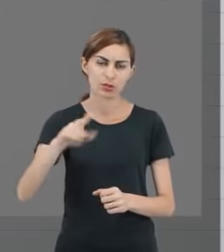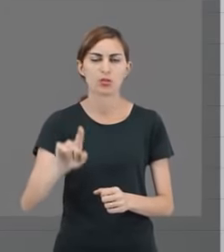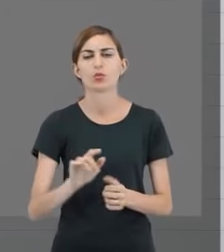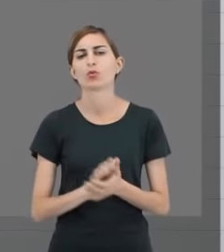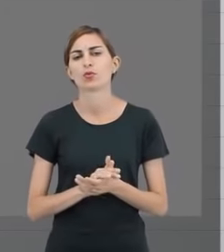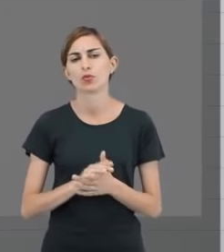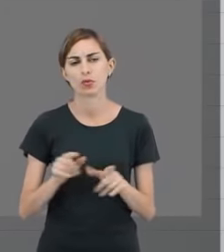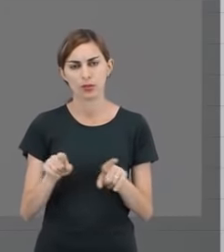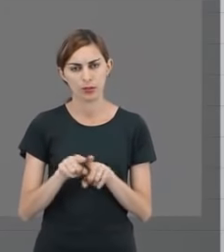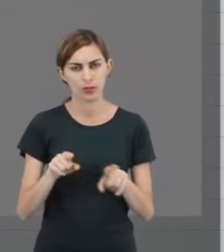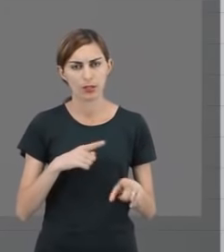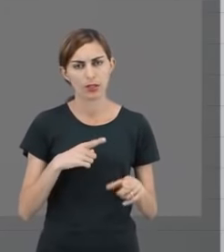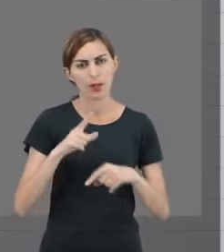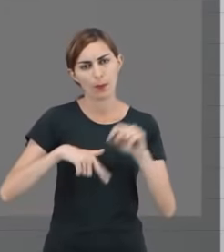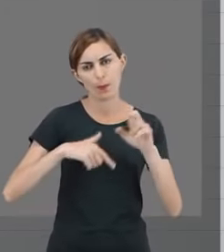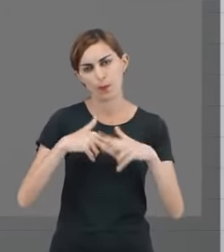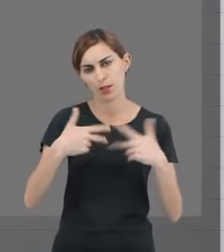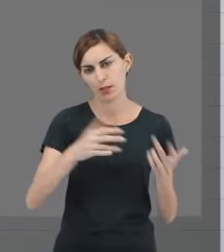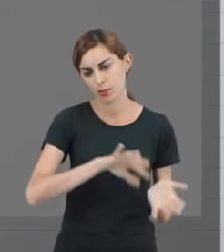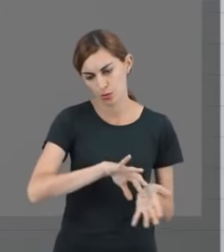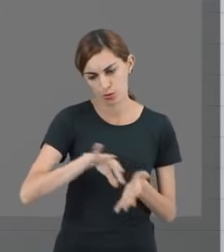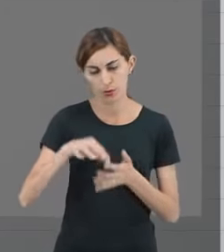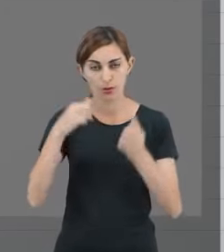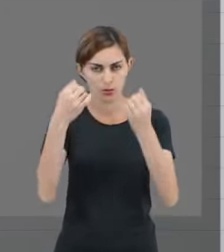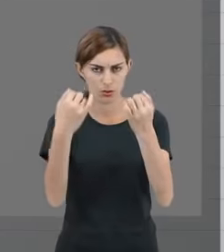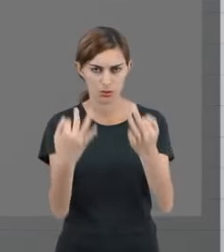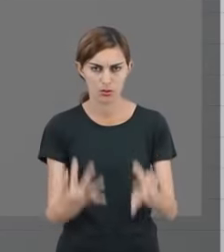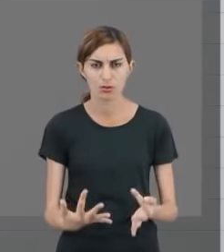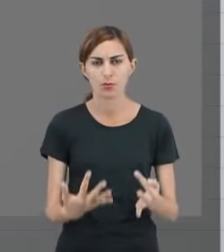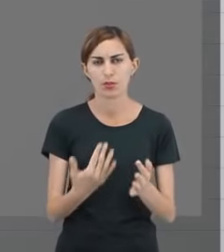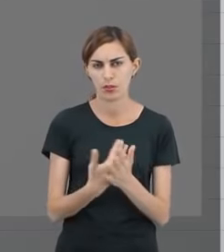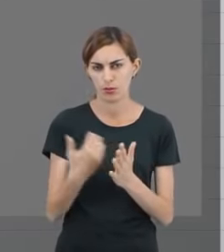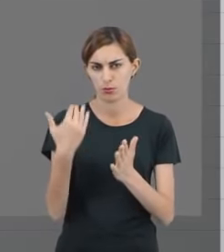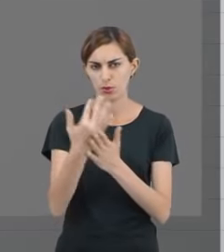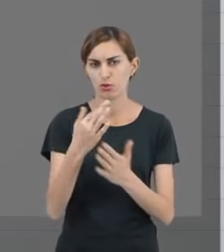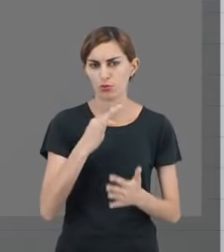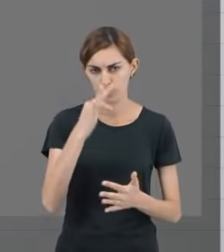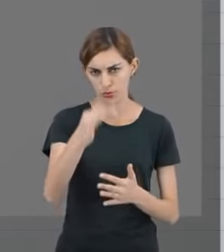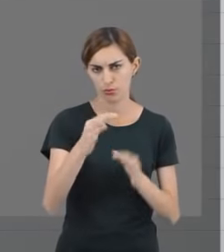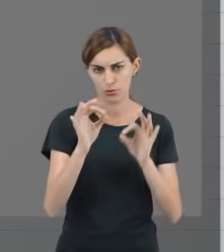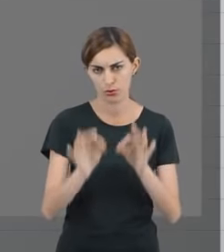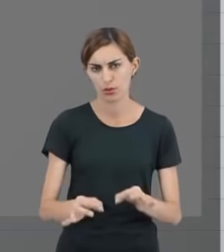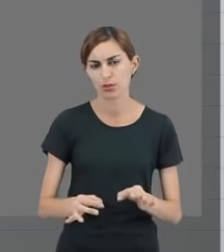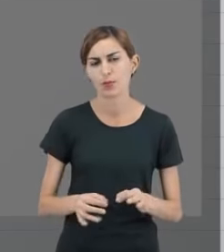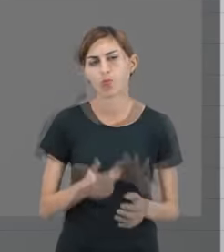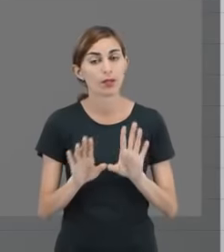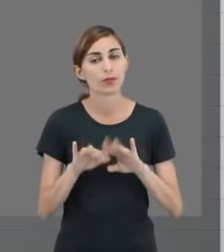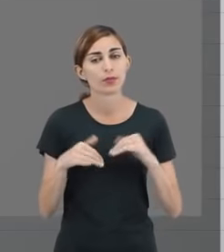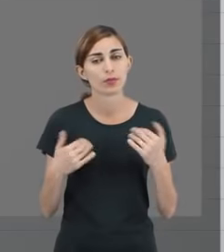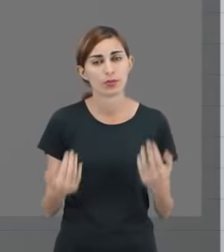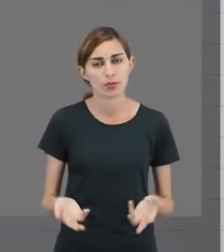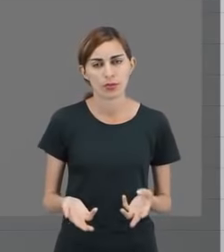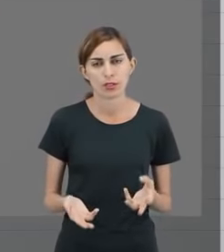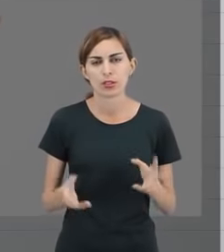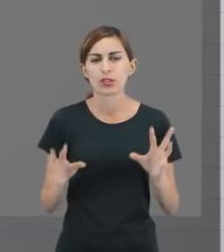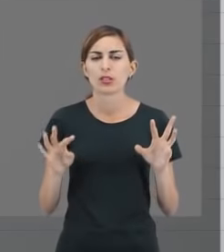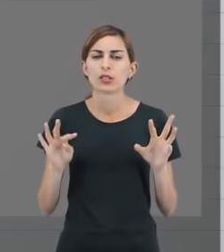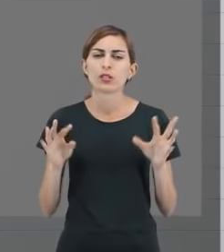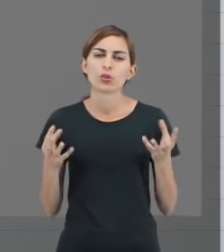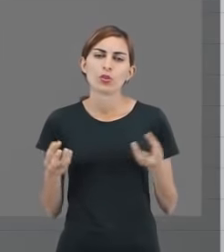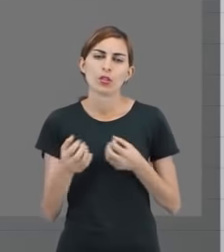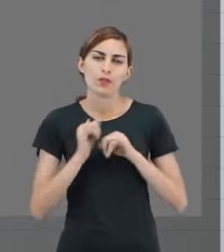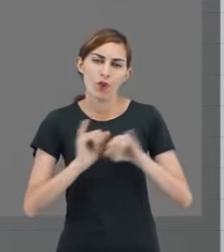material à parte que a gente explica isso direitinho, mas no futuro, certo, gente? Então, em termos de